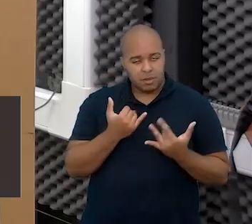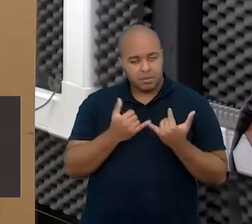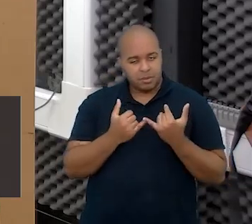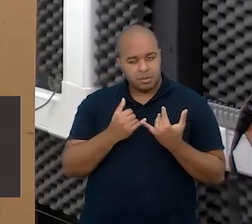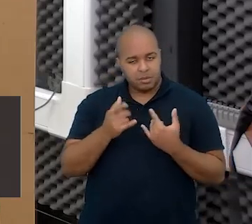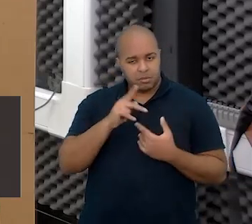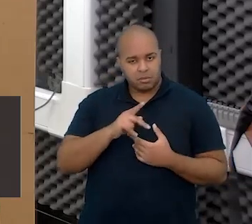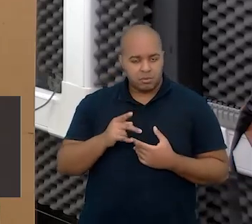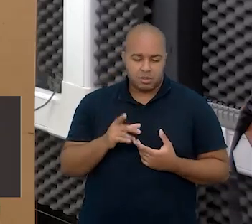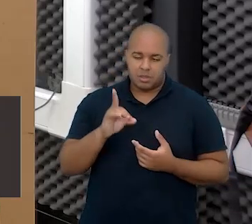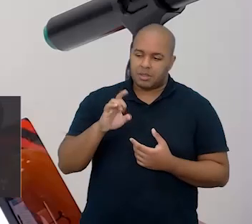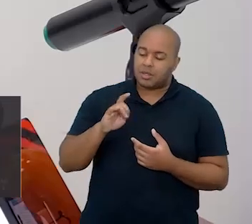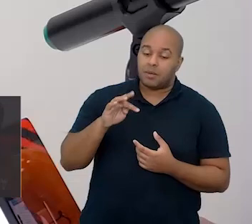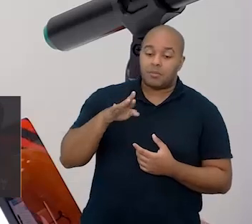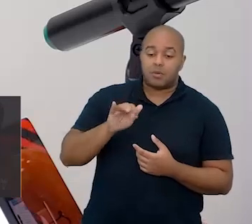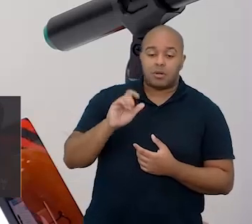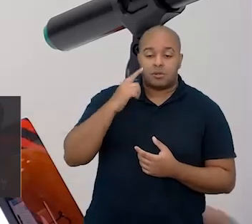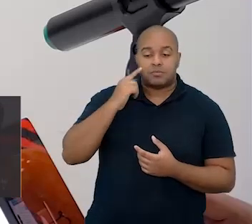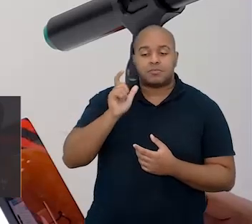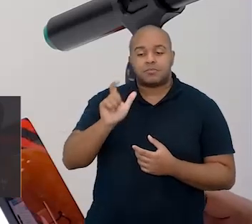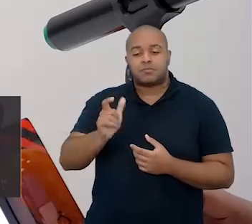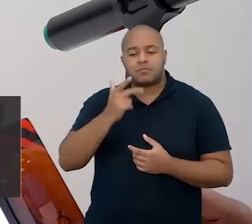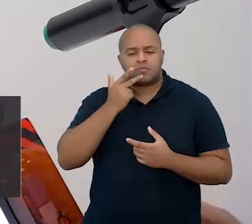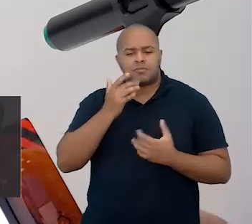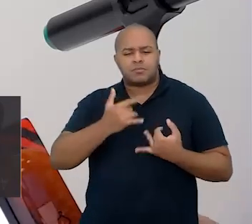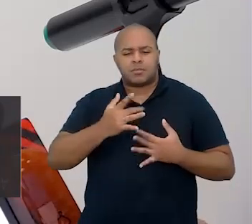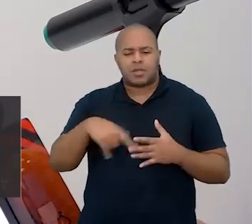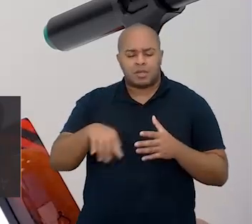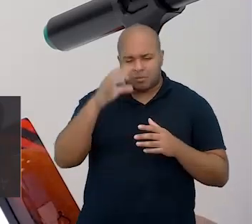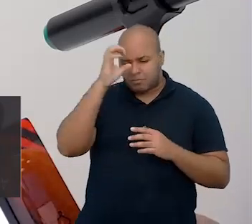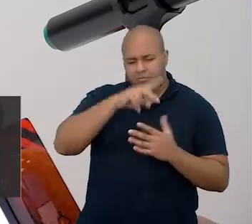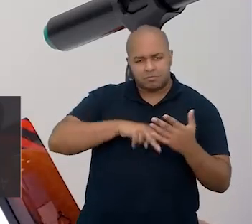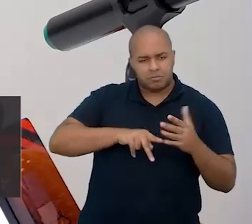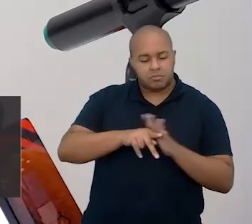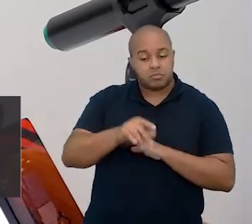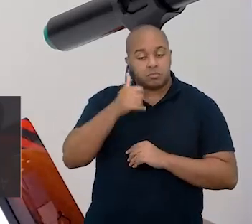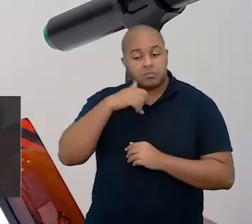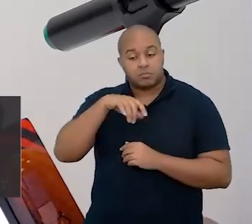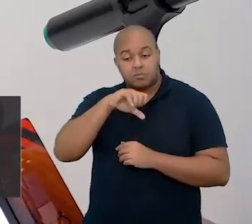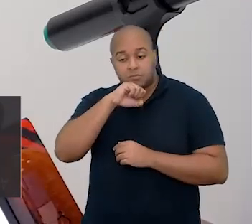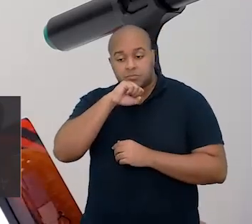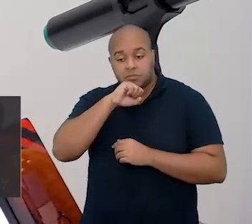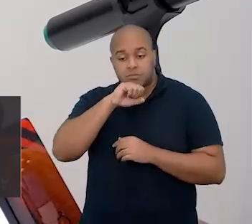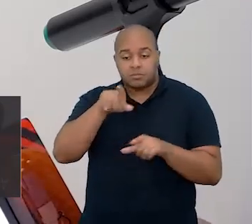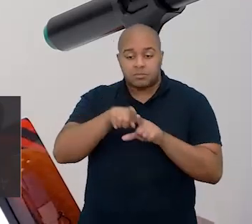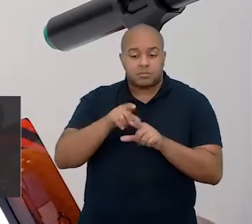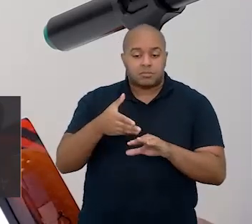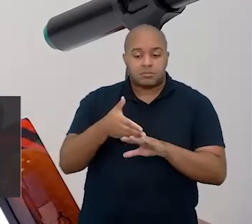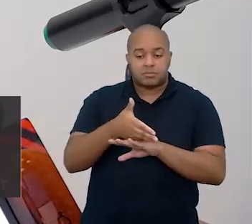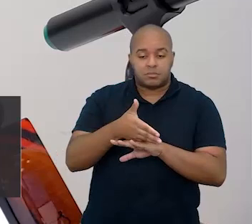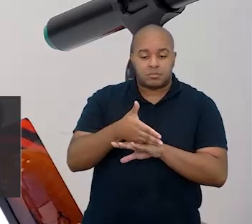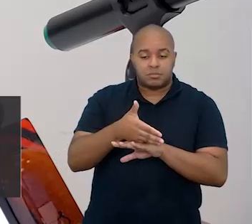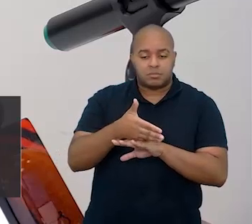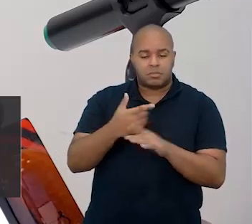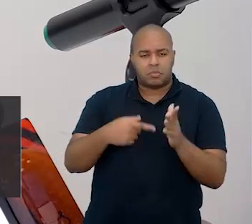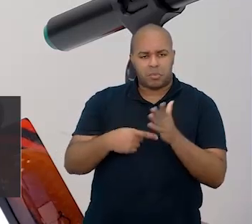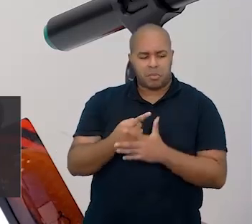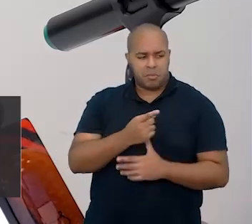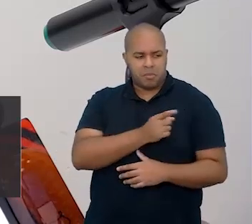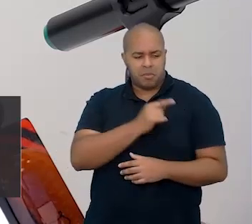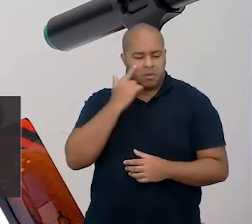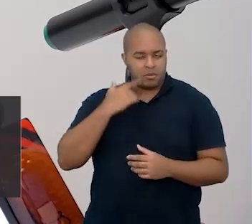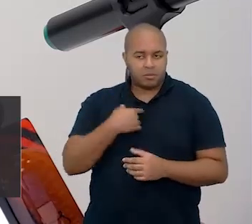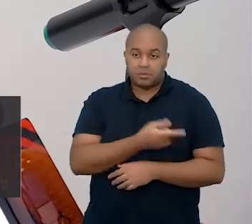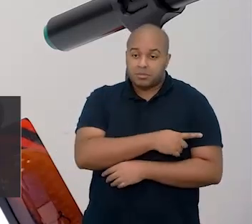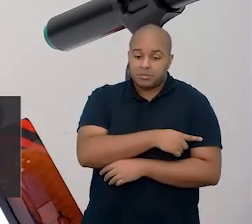parecida com a da professora Débora, que diz que ela foi alfabetizada pela mãe e entrou no primeiro ano com